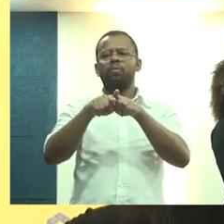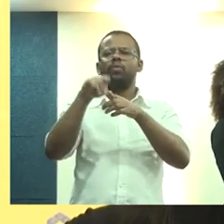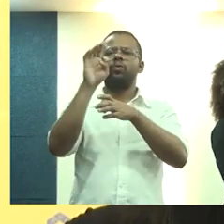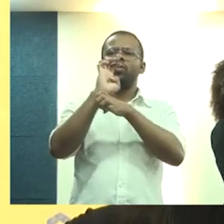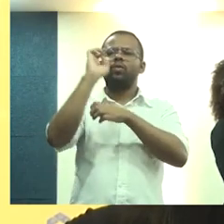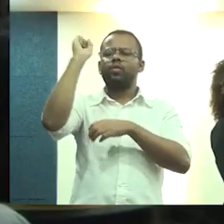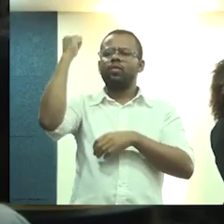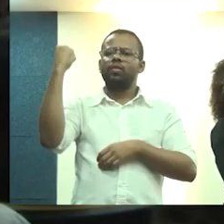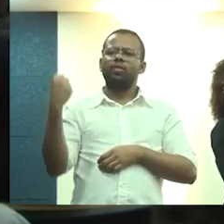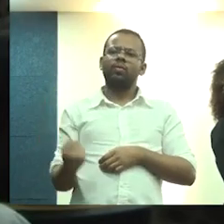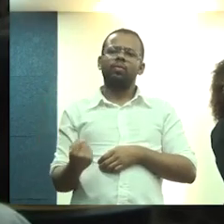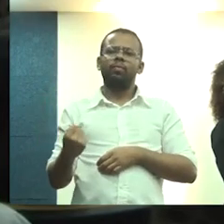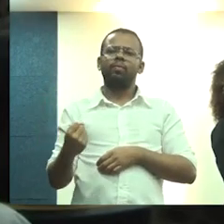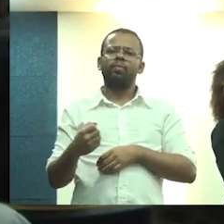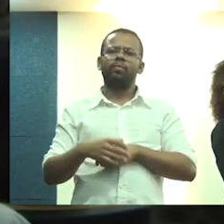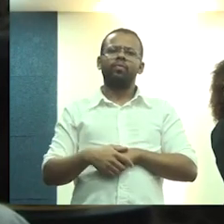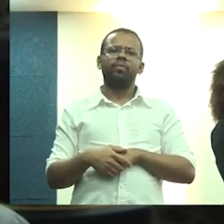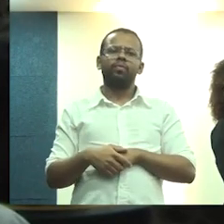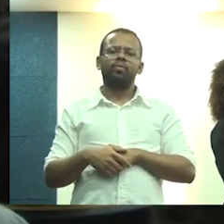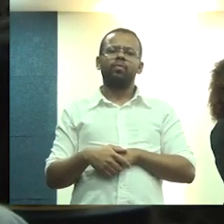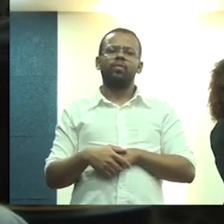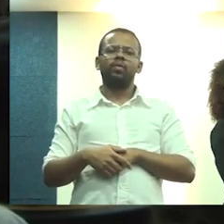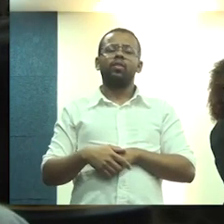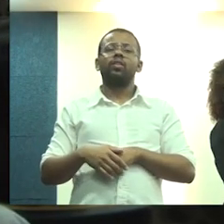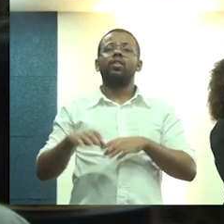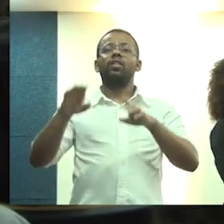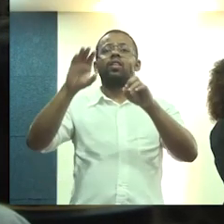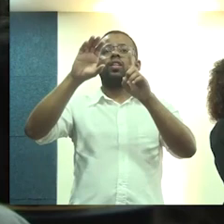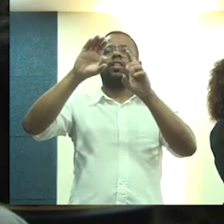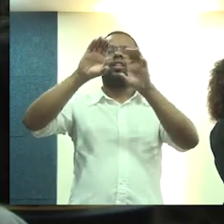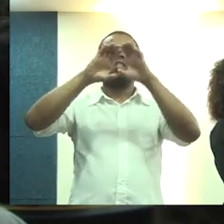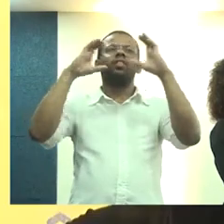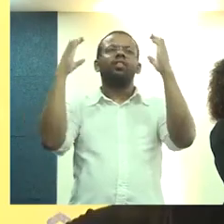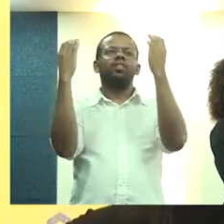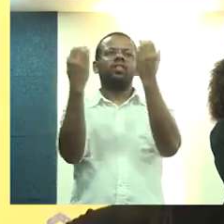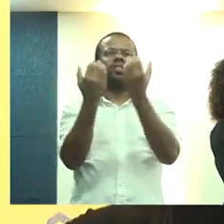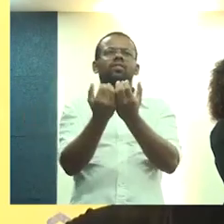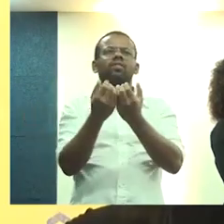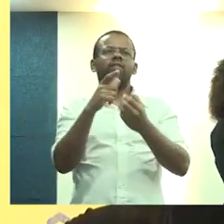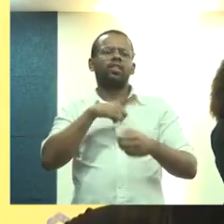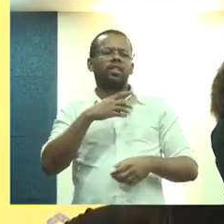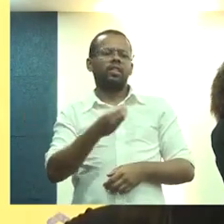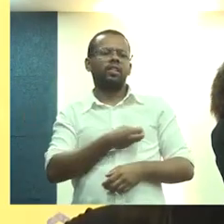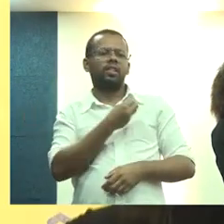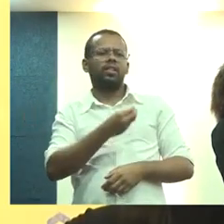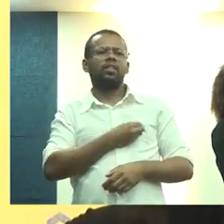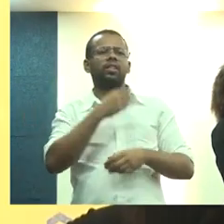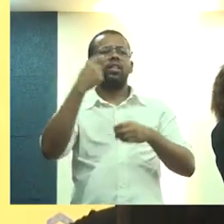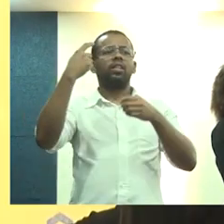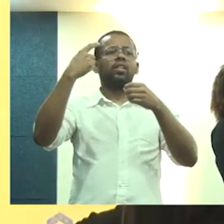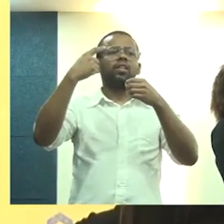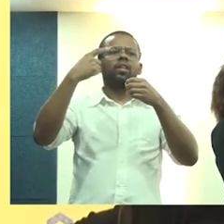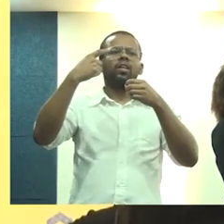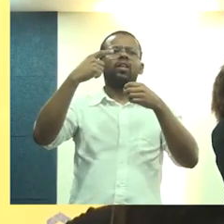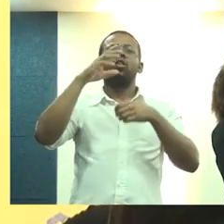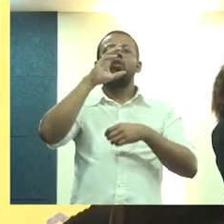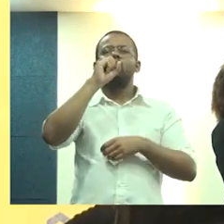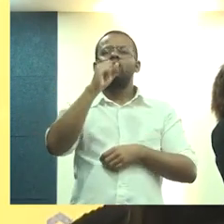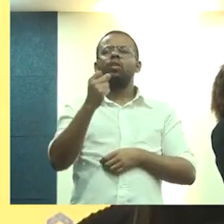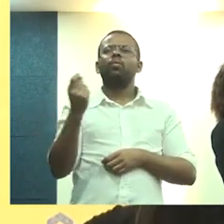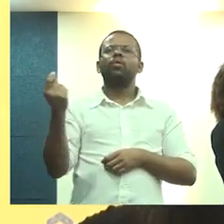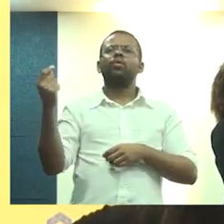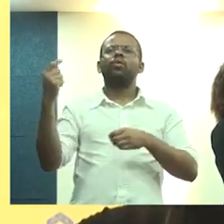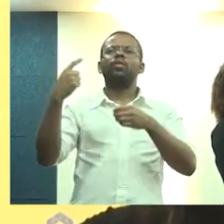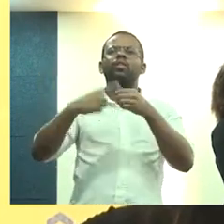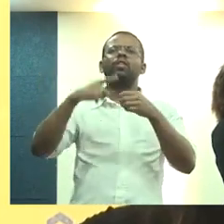Sergipe, por esse evento, dizer que parte dessa equipe estará em São Cristóvão no sábado que vem